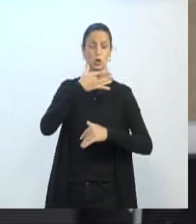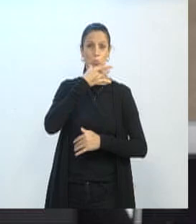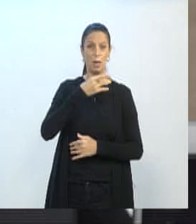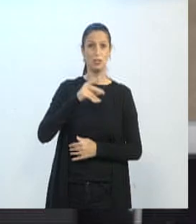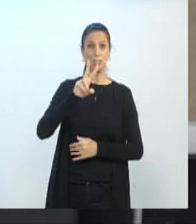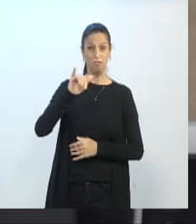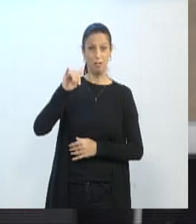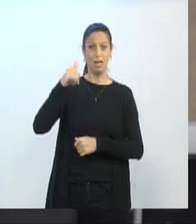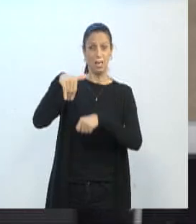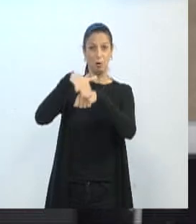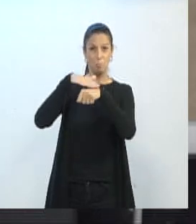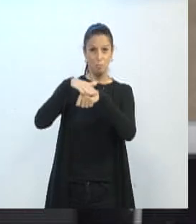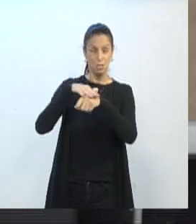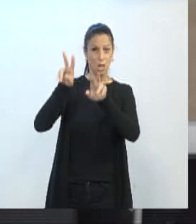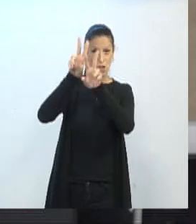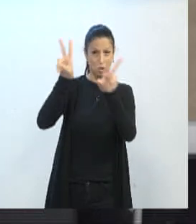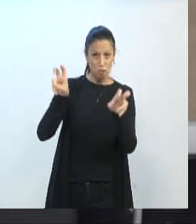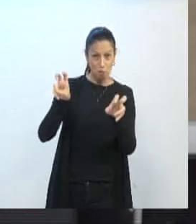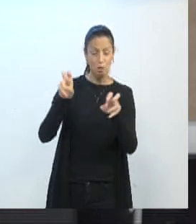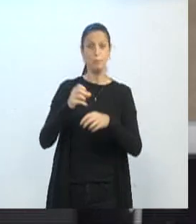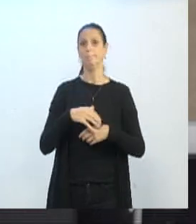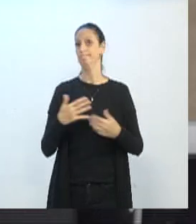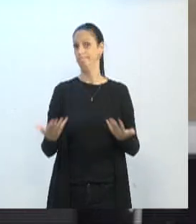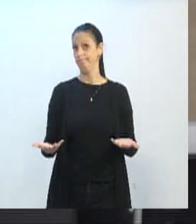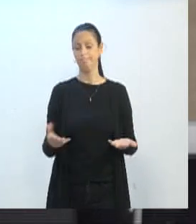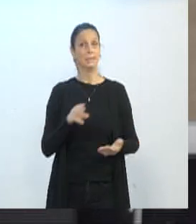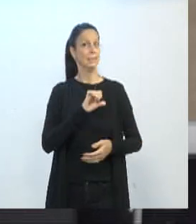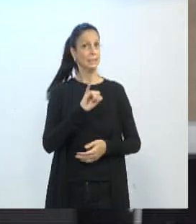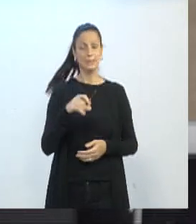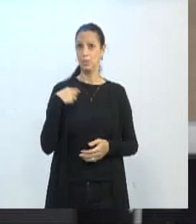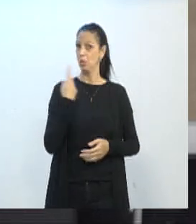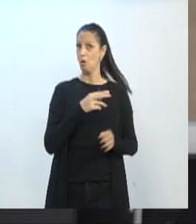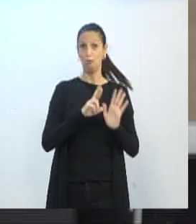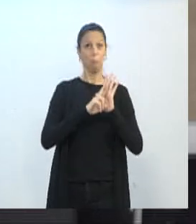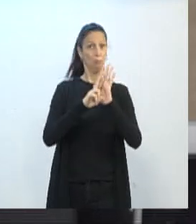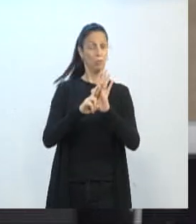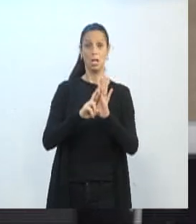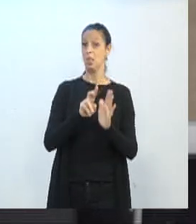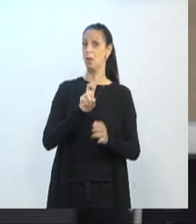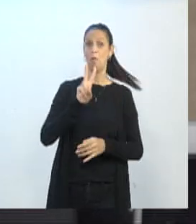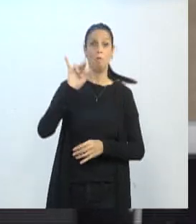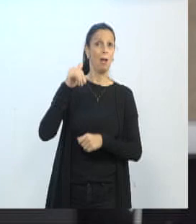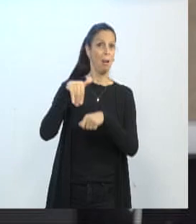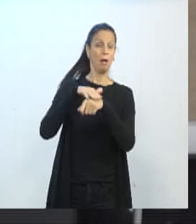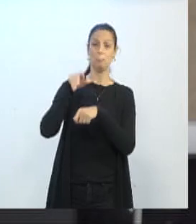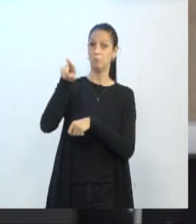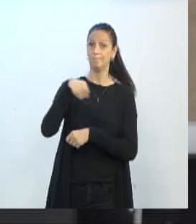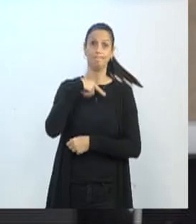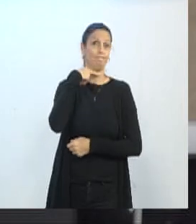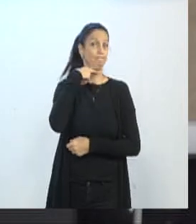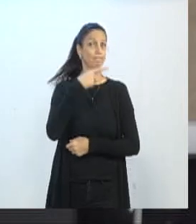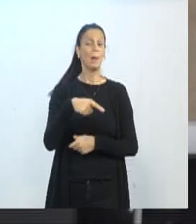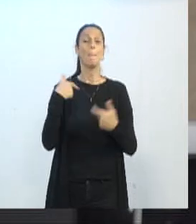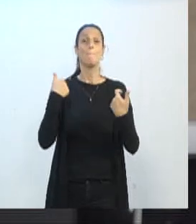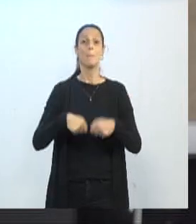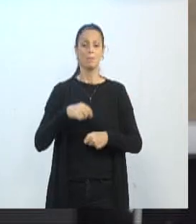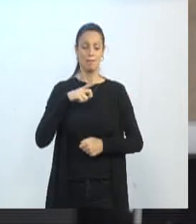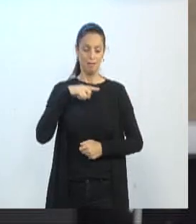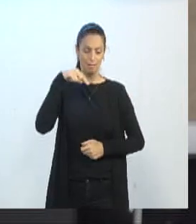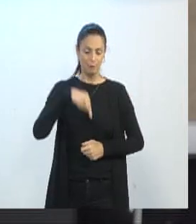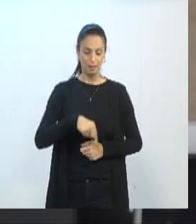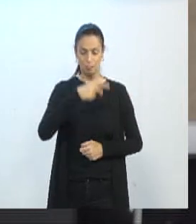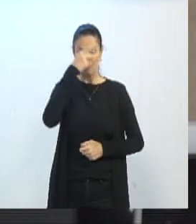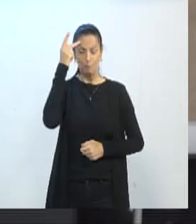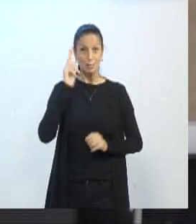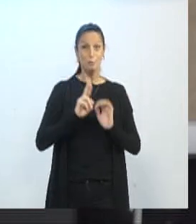se ela não for levada. Então, falta para a nossa cidade, infelizmente, e a nossa região, muita representatividade. O Vale do Itajaí teria